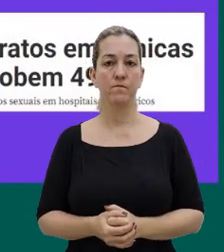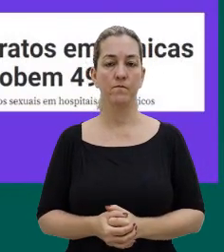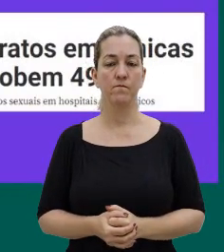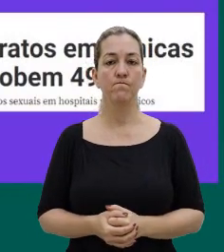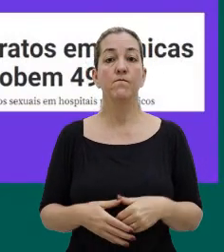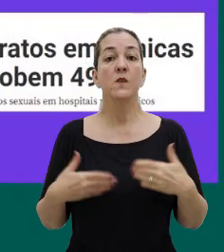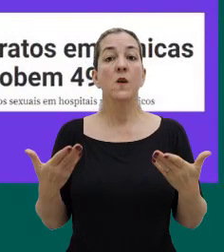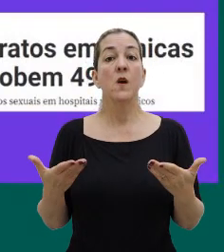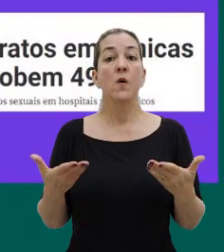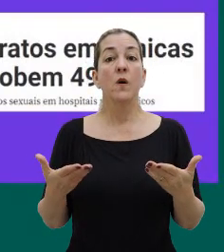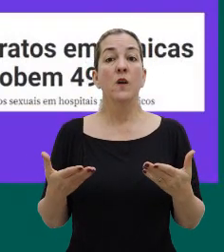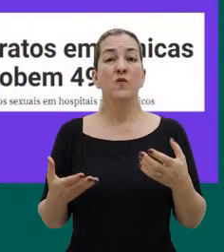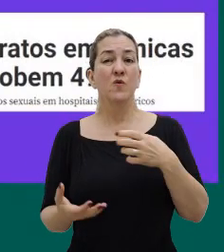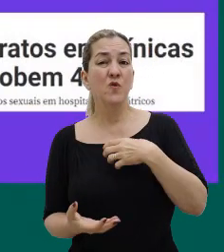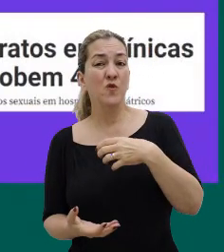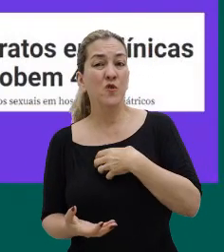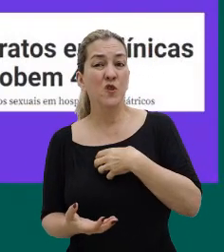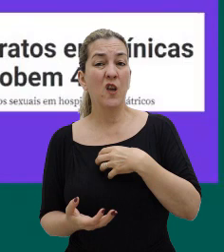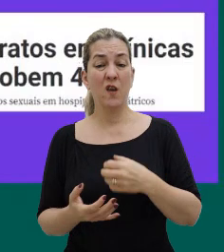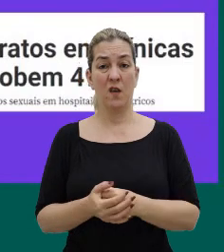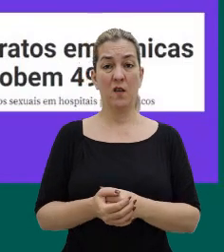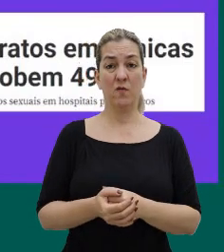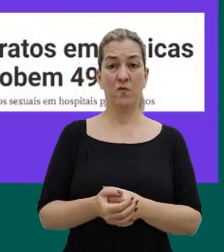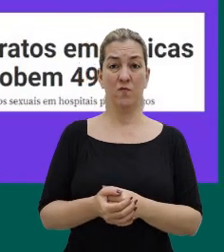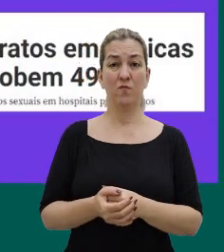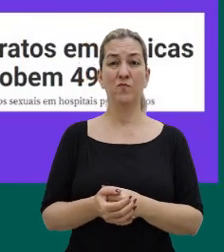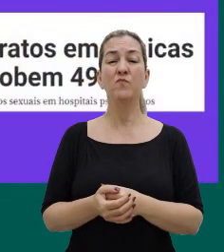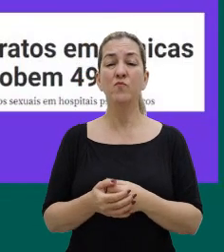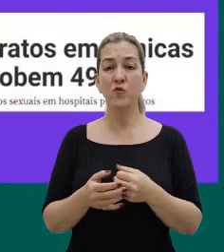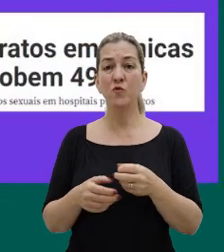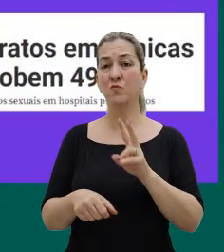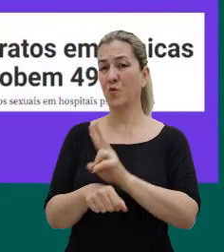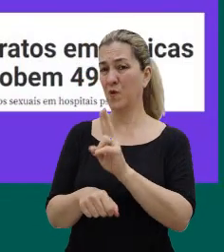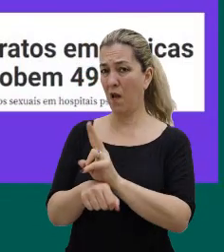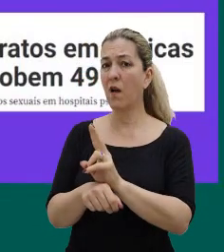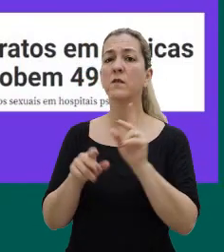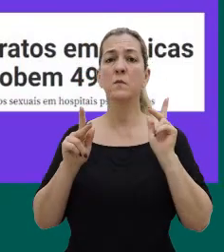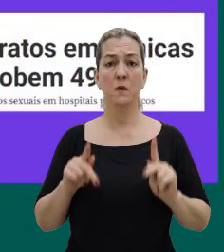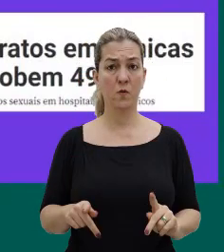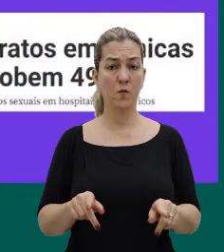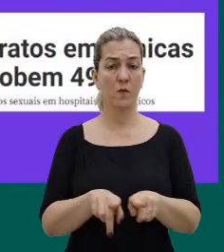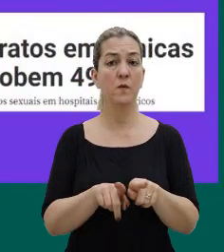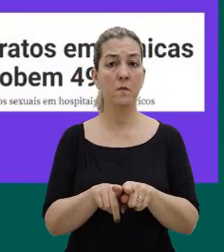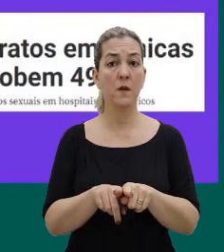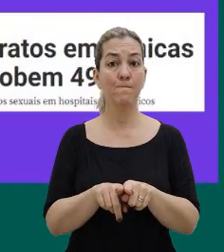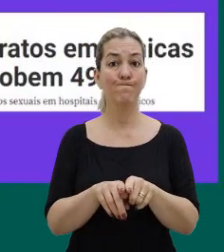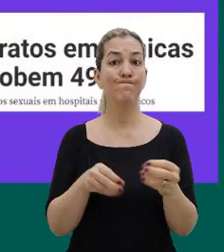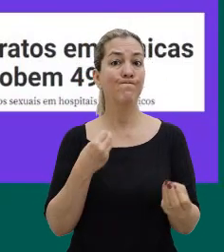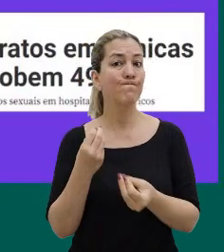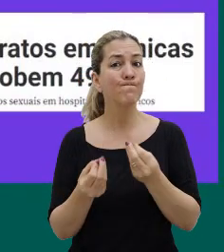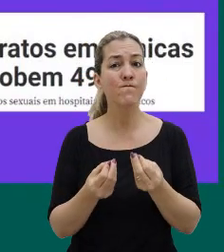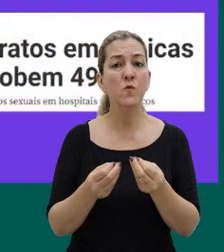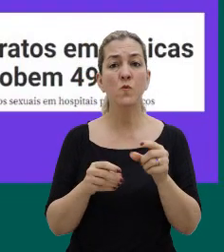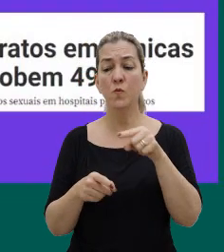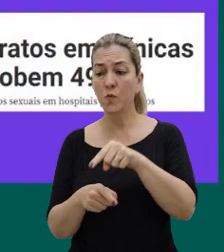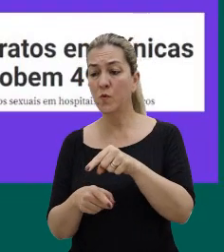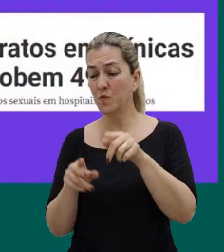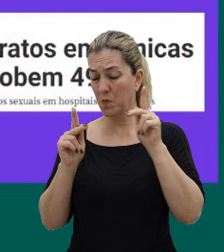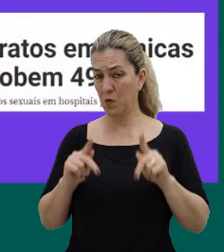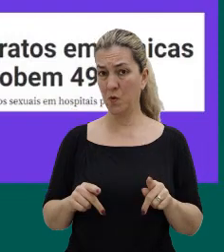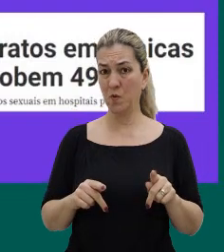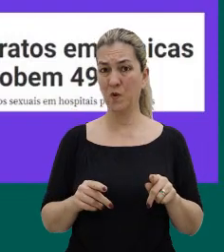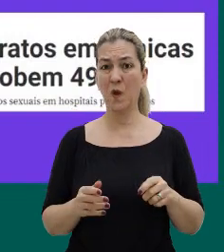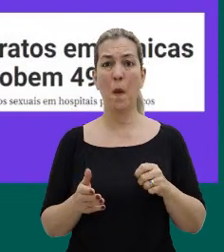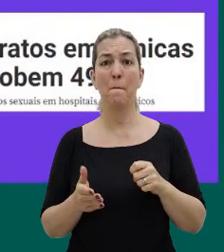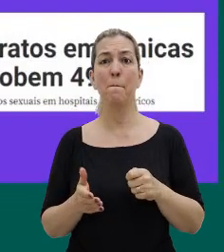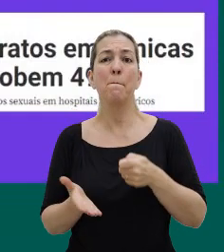E o quanto que a forma, né, de tratar essas pessoas acaba sendo pela via da punição, né, como se essas pessoas tivessem